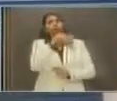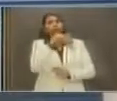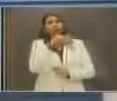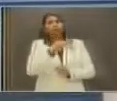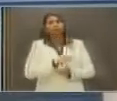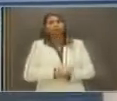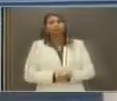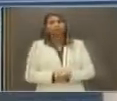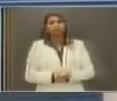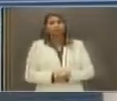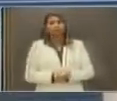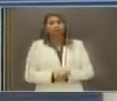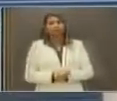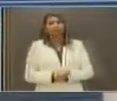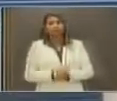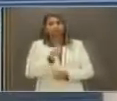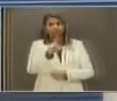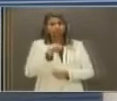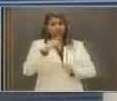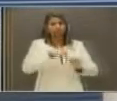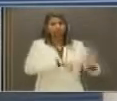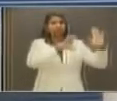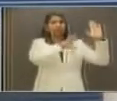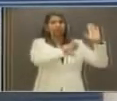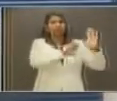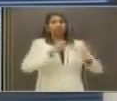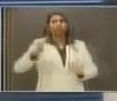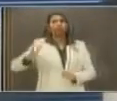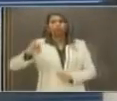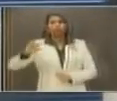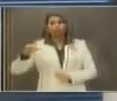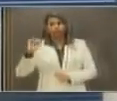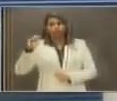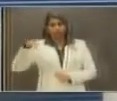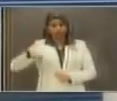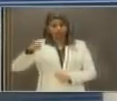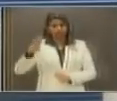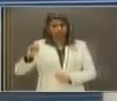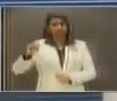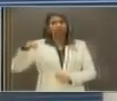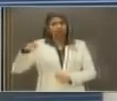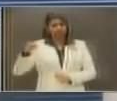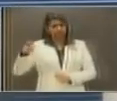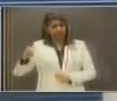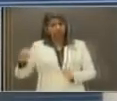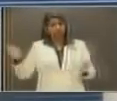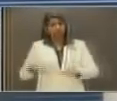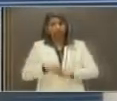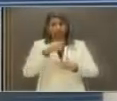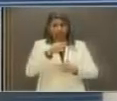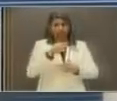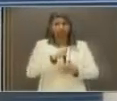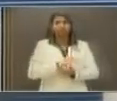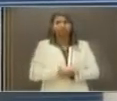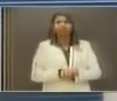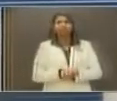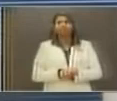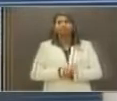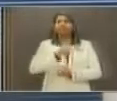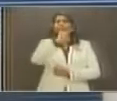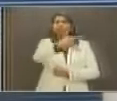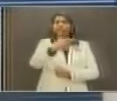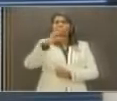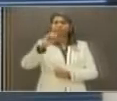Eu escolho o candidato Wilson Santiago para comentar. Em 2014, nós temos